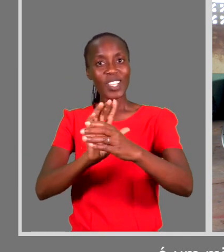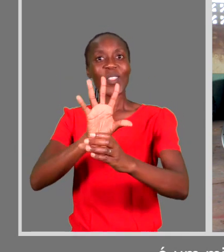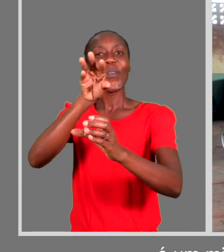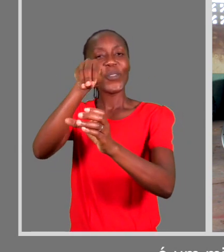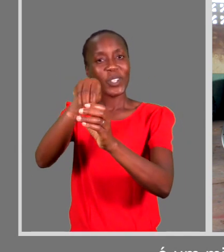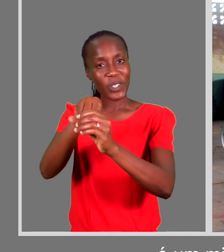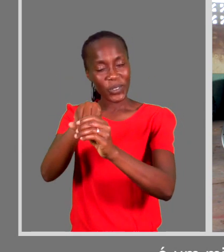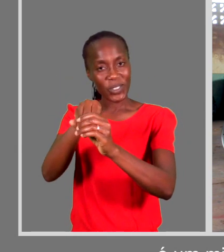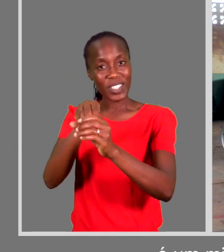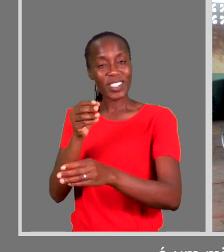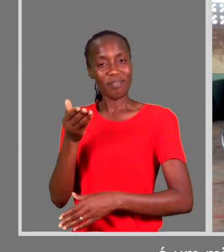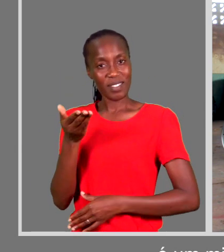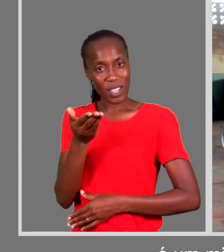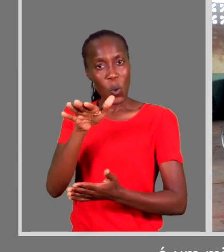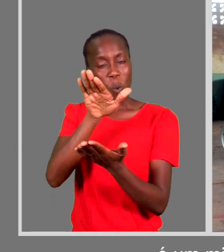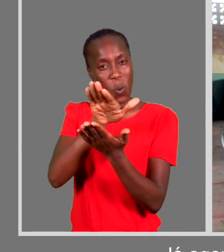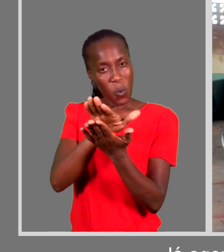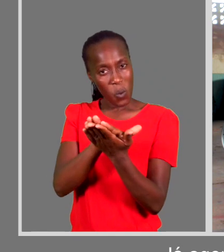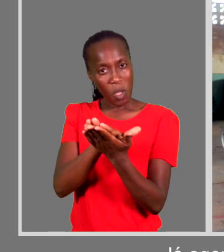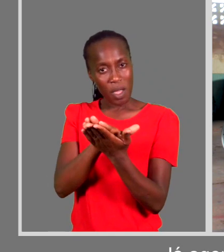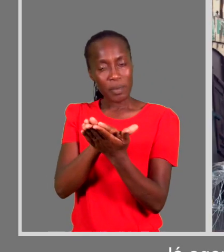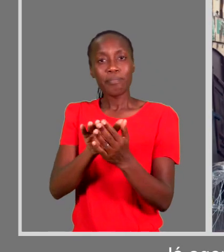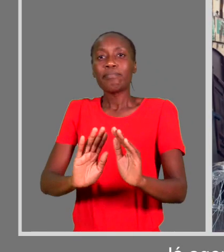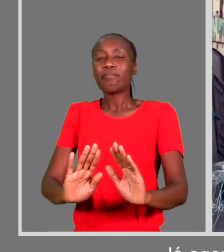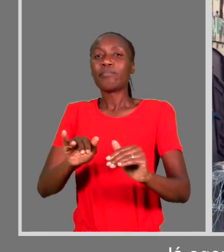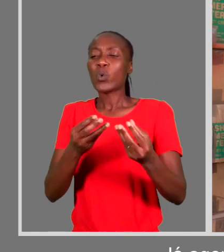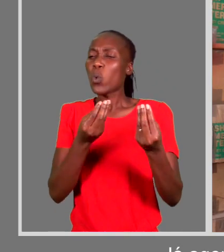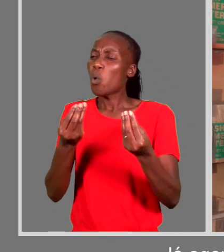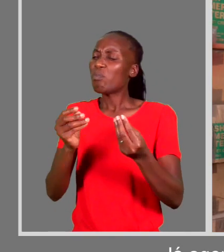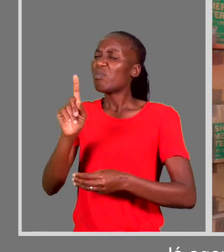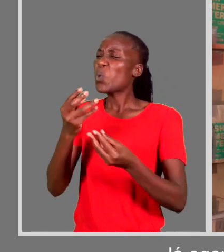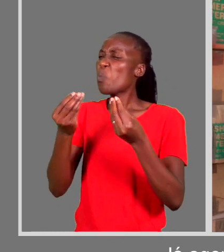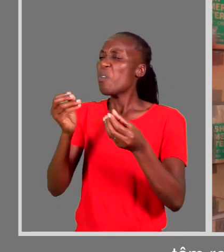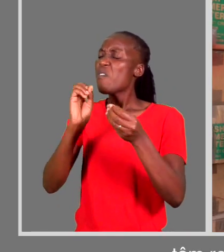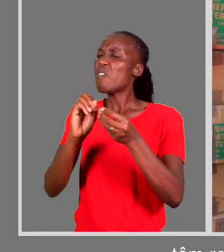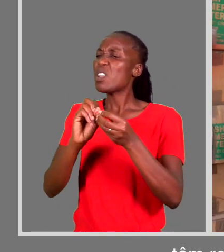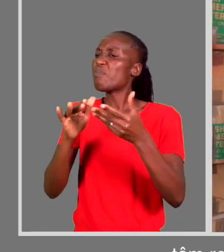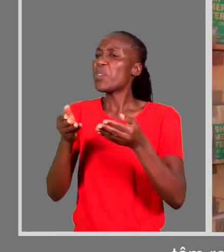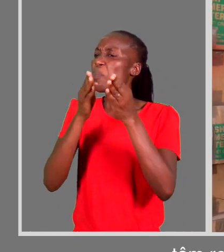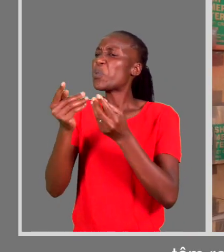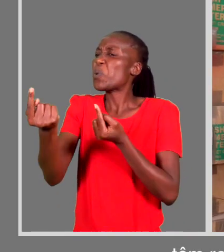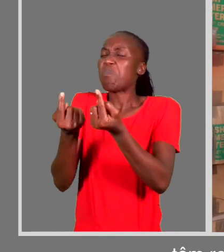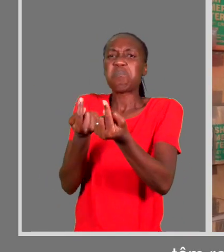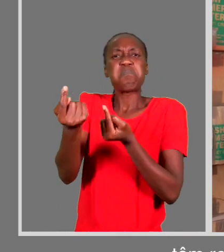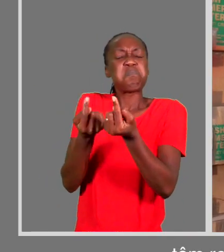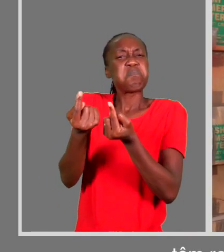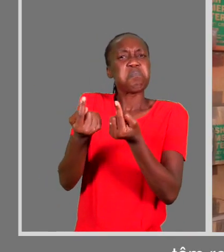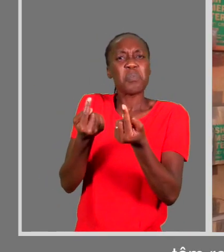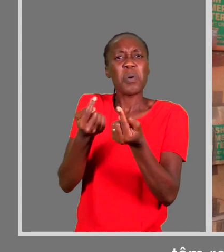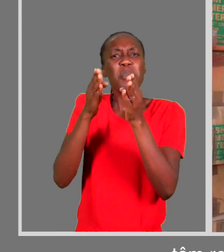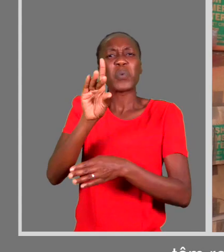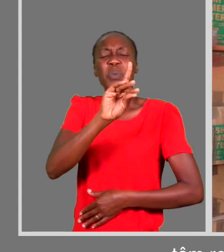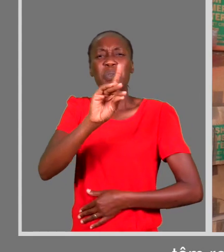igrejas essas evangélicas que palavra vive. Como é que tem sido o dia a dia? Tem recebido muitas pessoas com